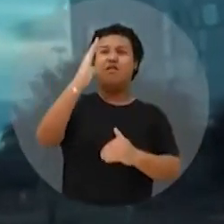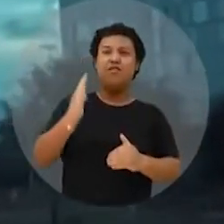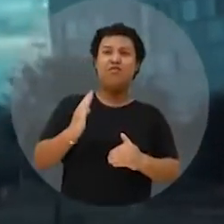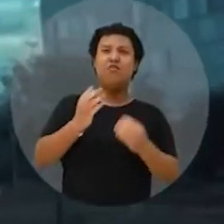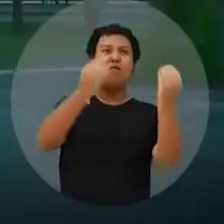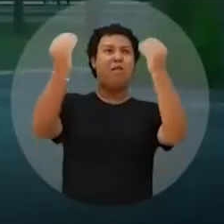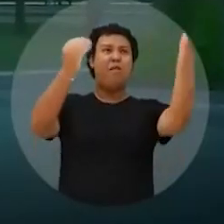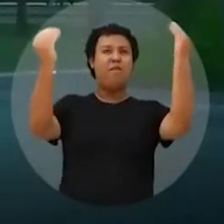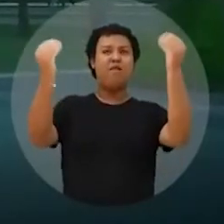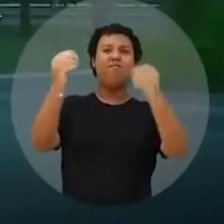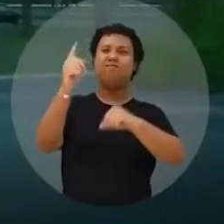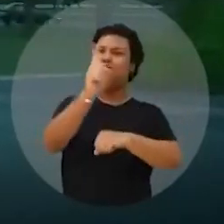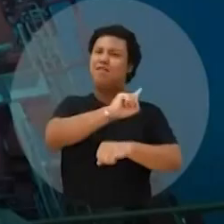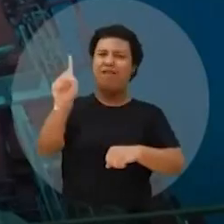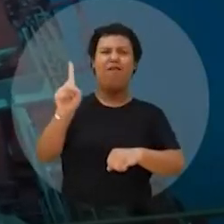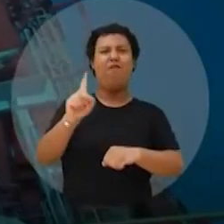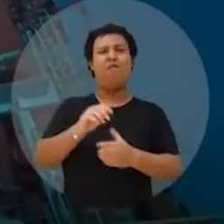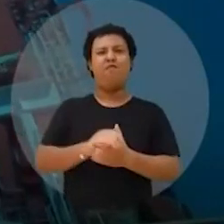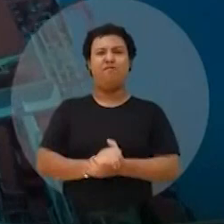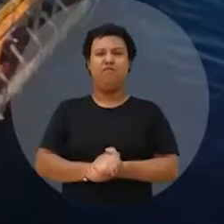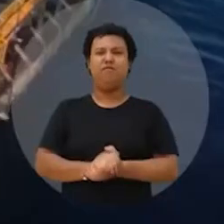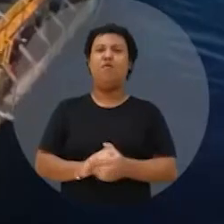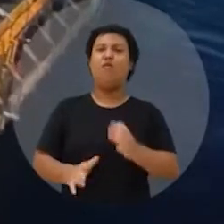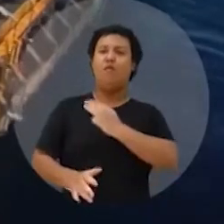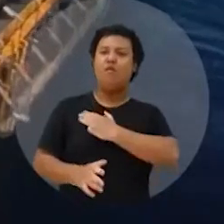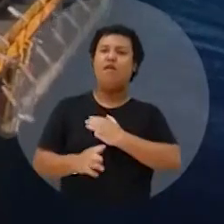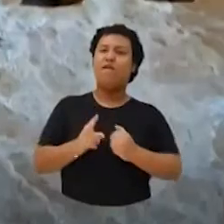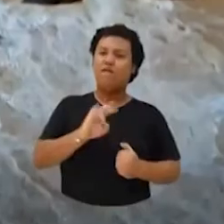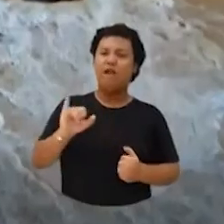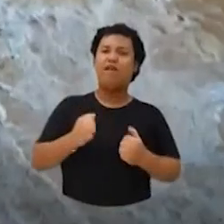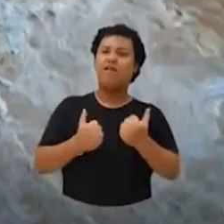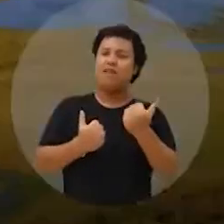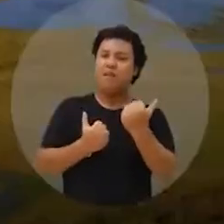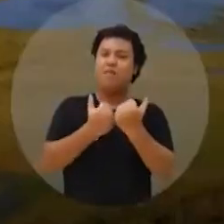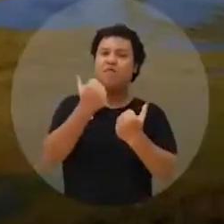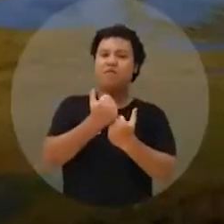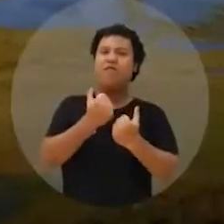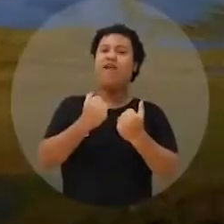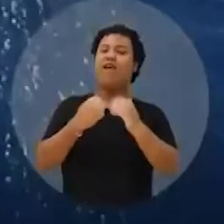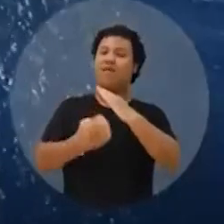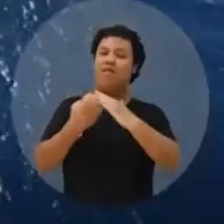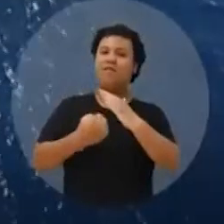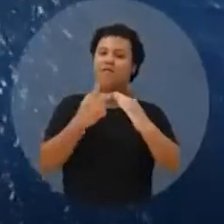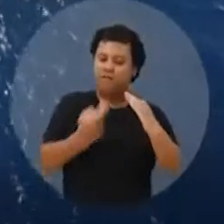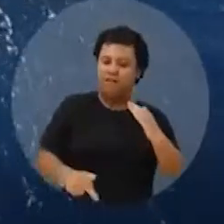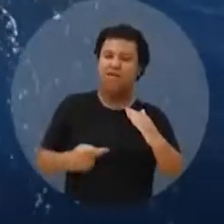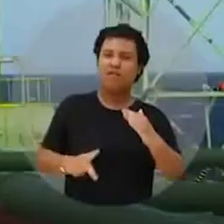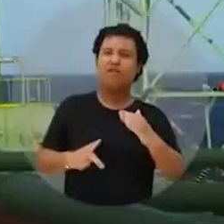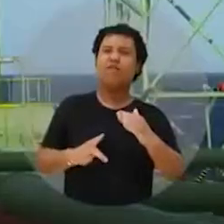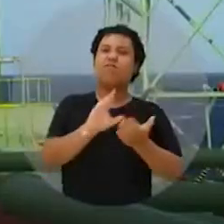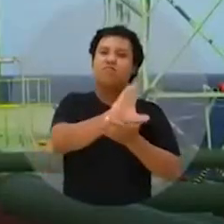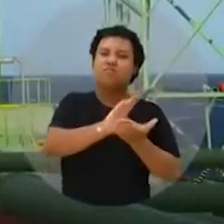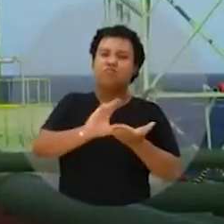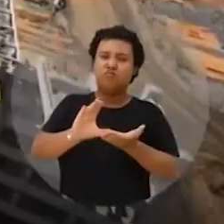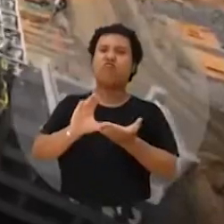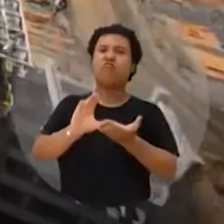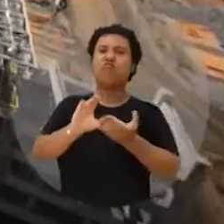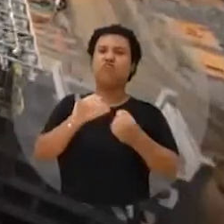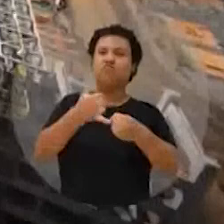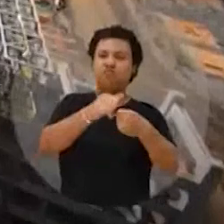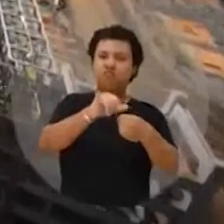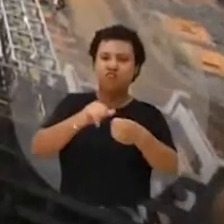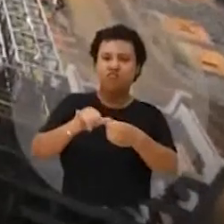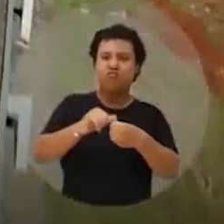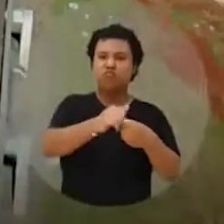não entrega nossas riquezas aos estrangeiros. Lula vai fortalecer as empresas nacionais estratégicas e voltar a investir em